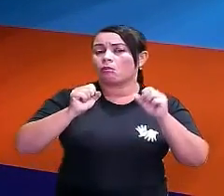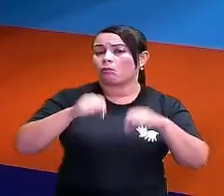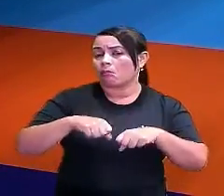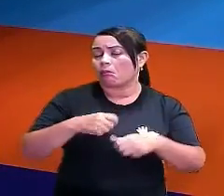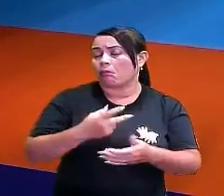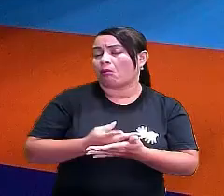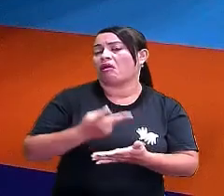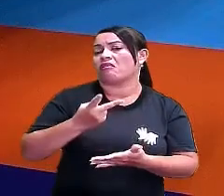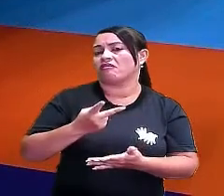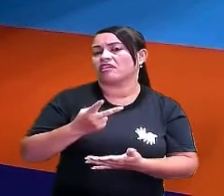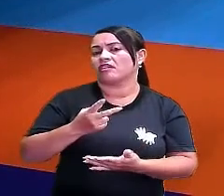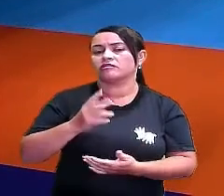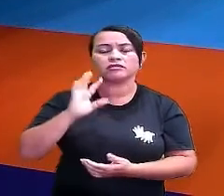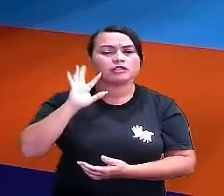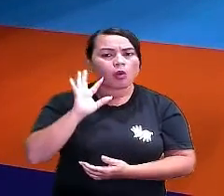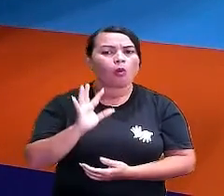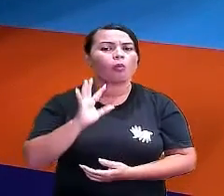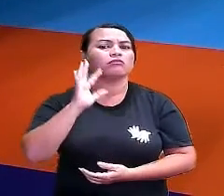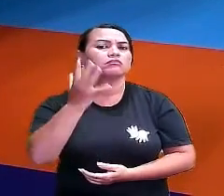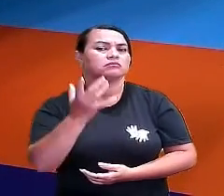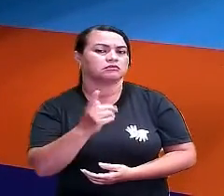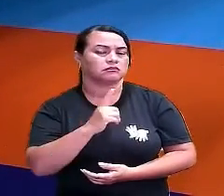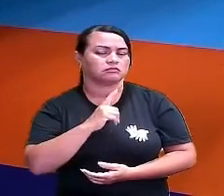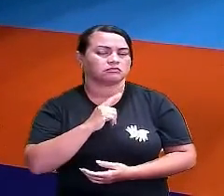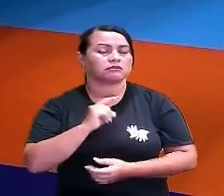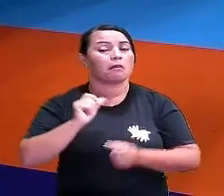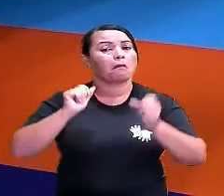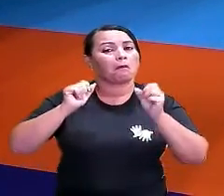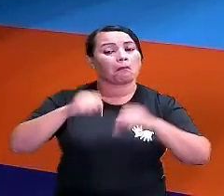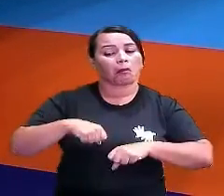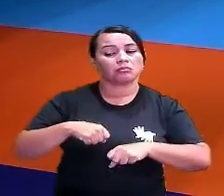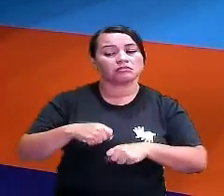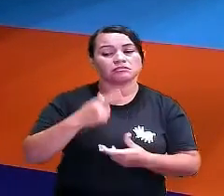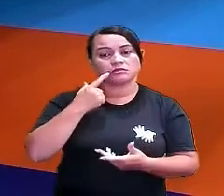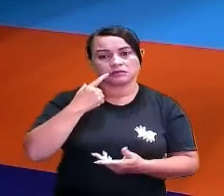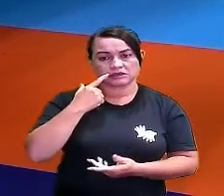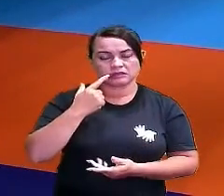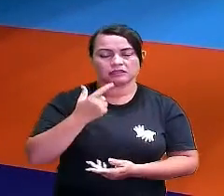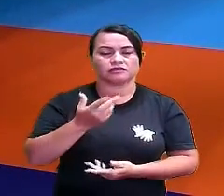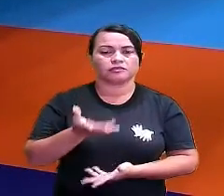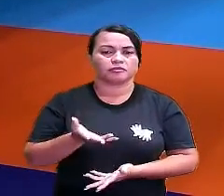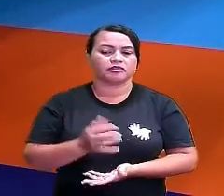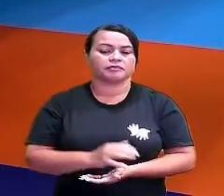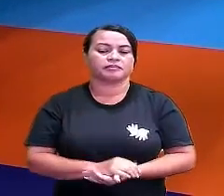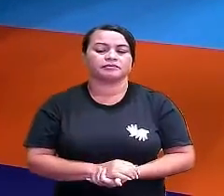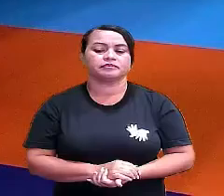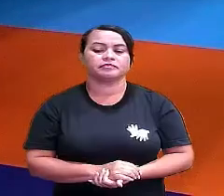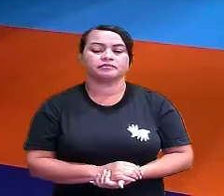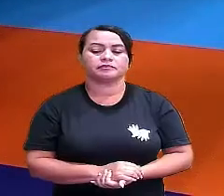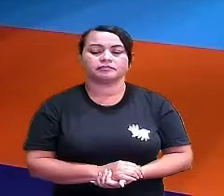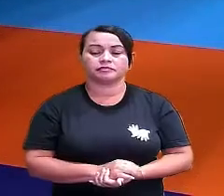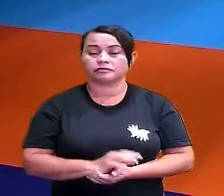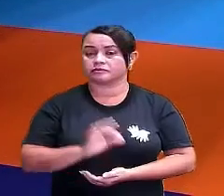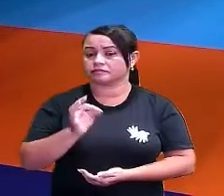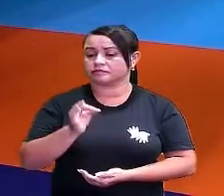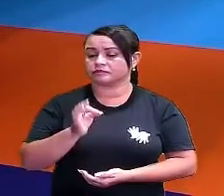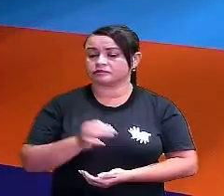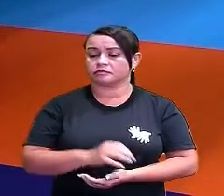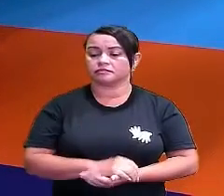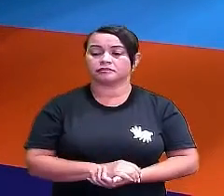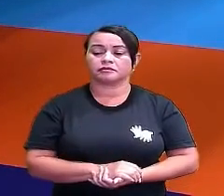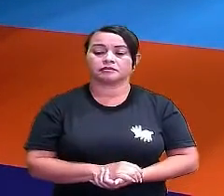certo? Ou seja, aqui tem mais possibilidades, mais chances de acontecer, tá certo?